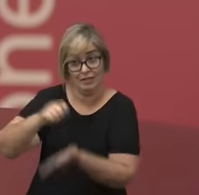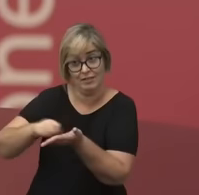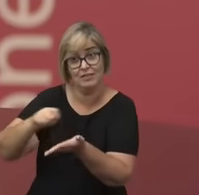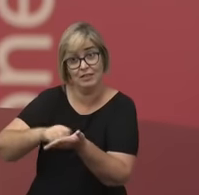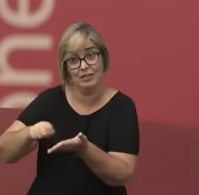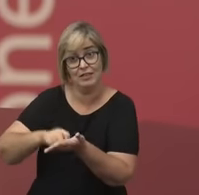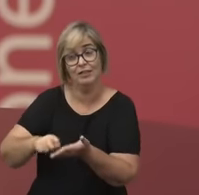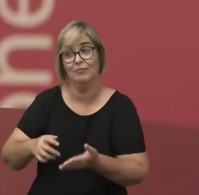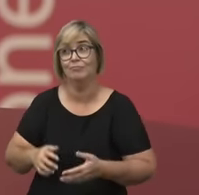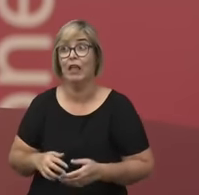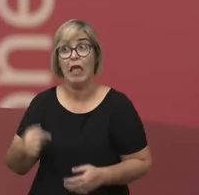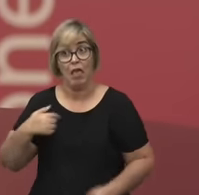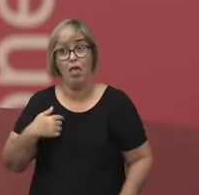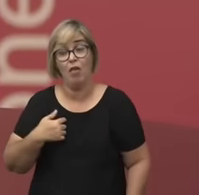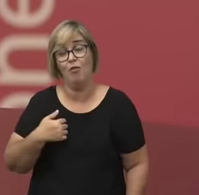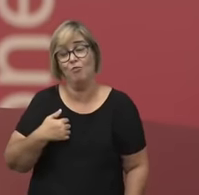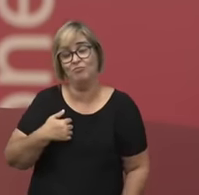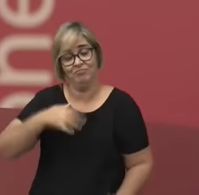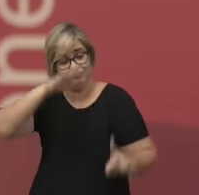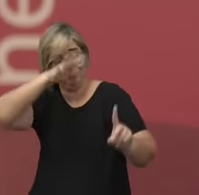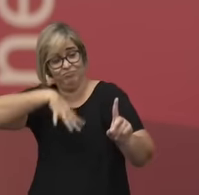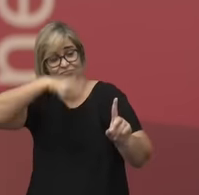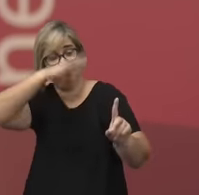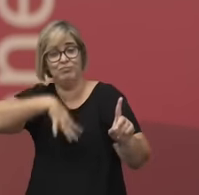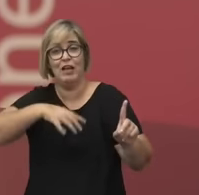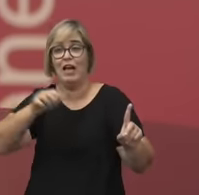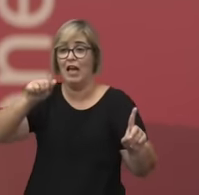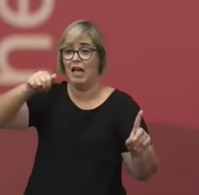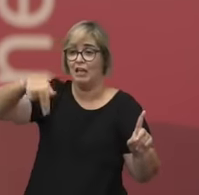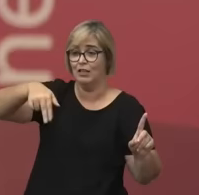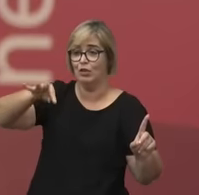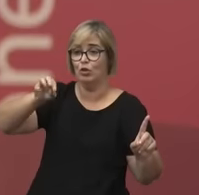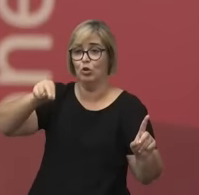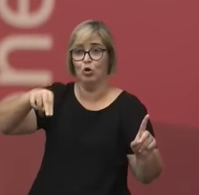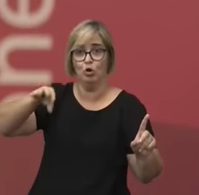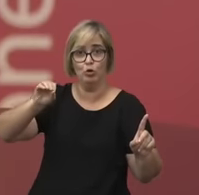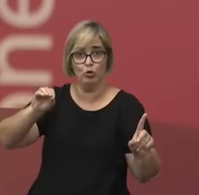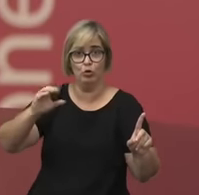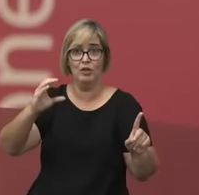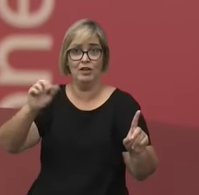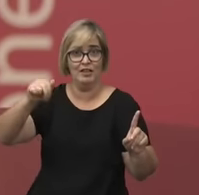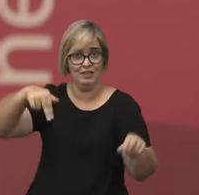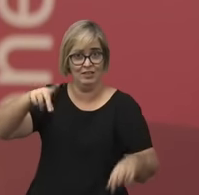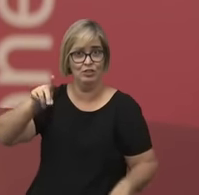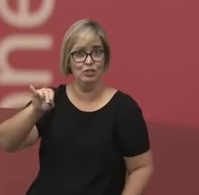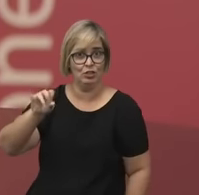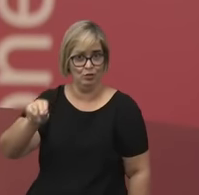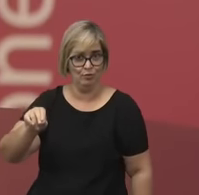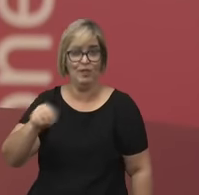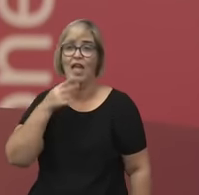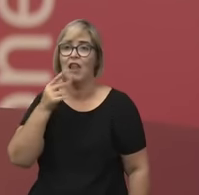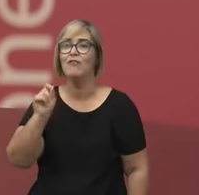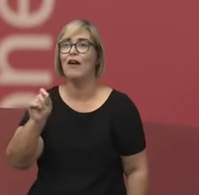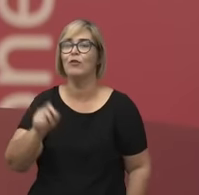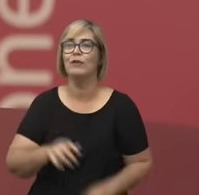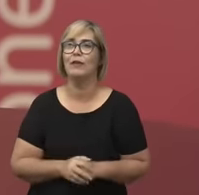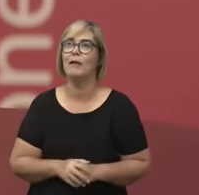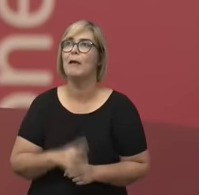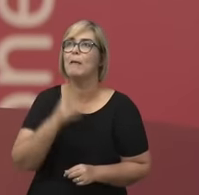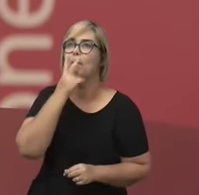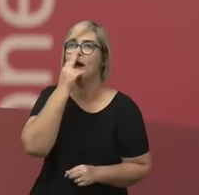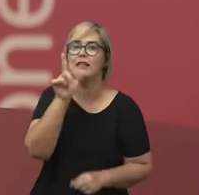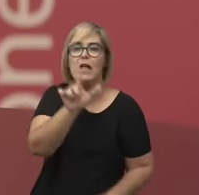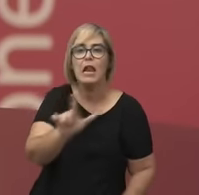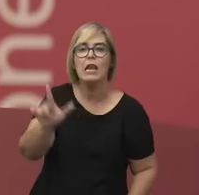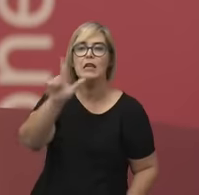Antônio Cândido, mas em algum momento ele diz que a nossa literatura é um galho secundário da literatura portuguesa, que, por sua vez,